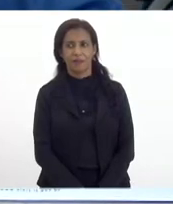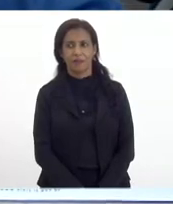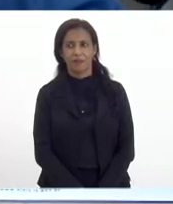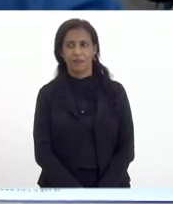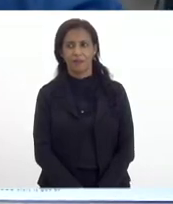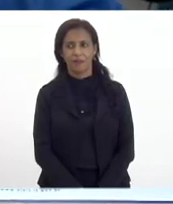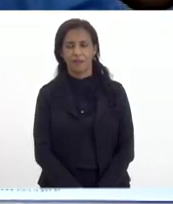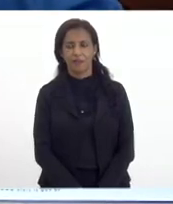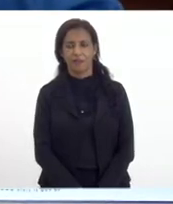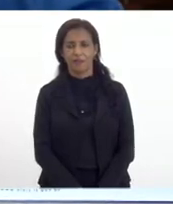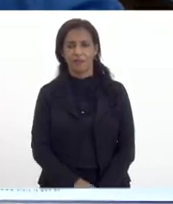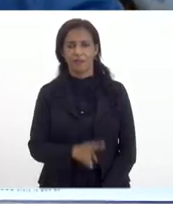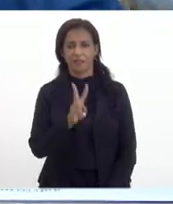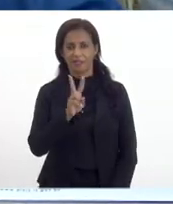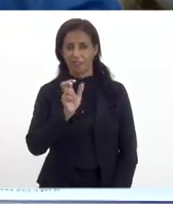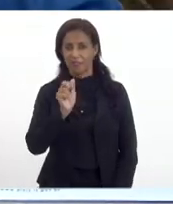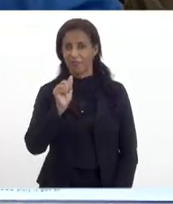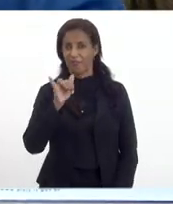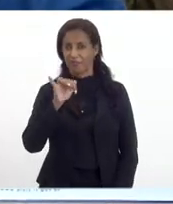Vânia.